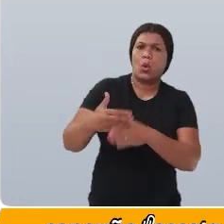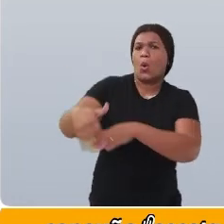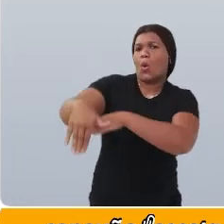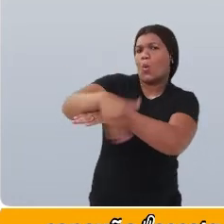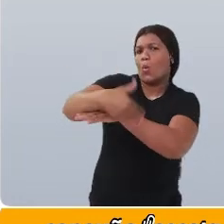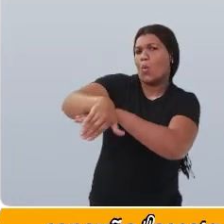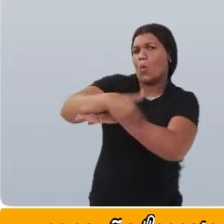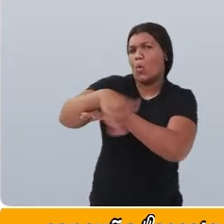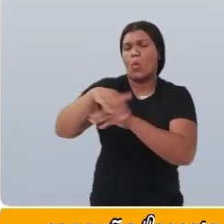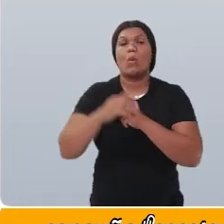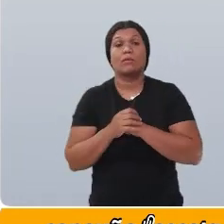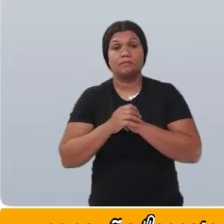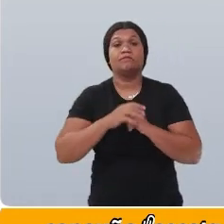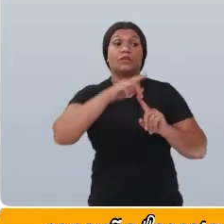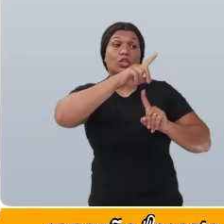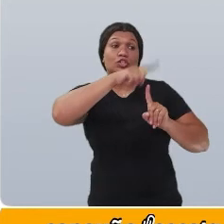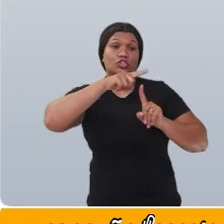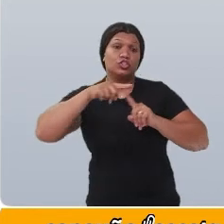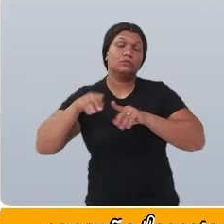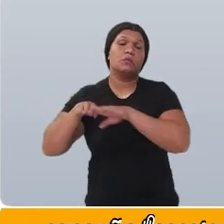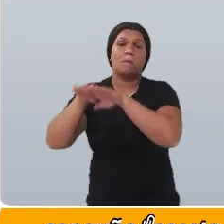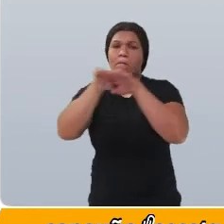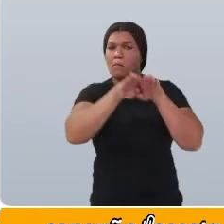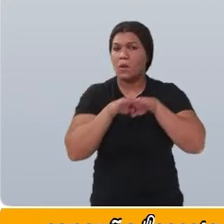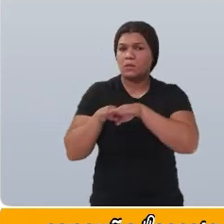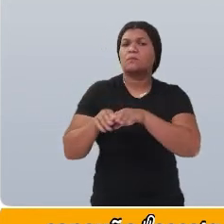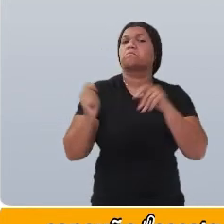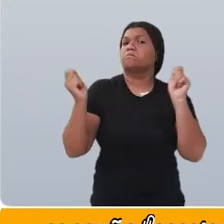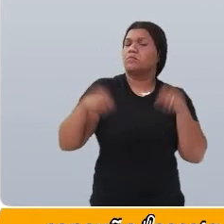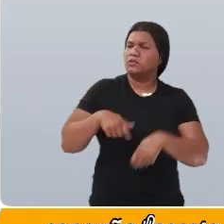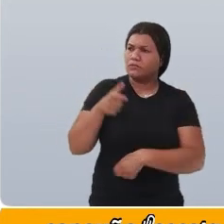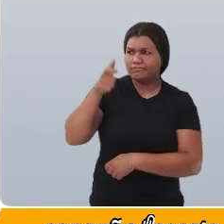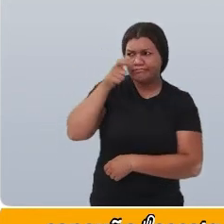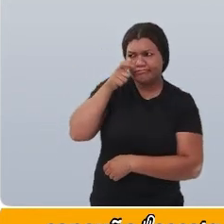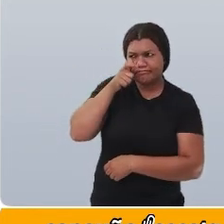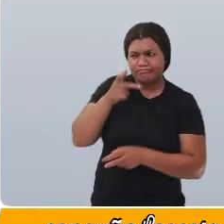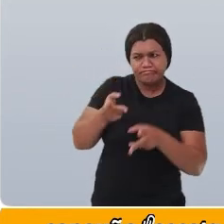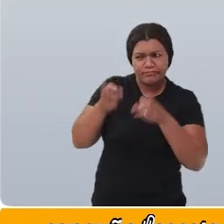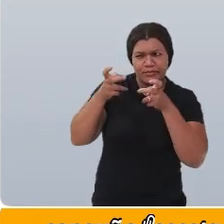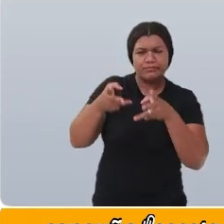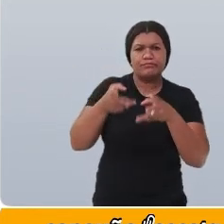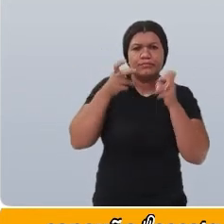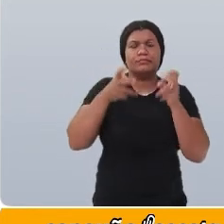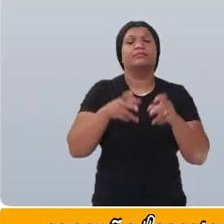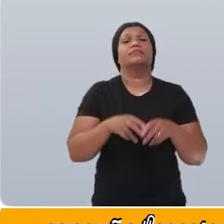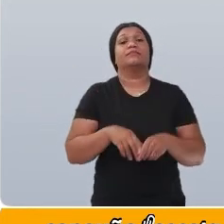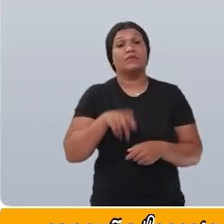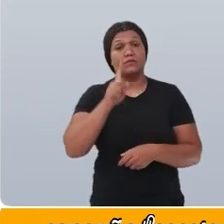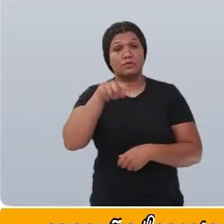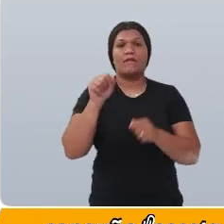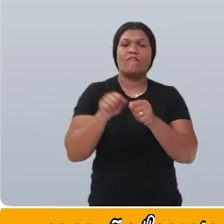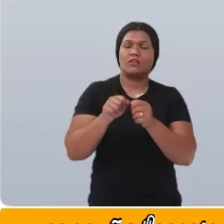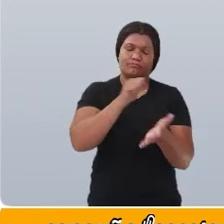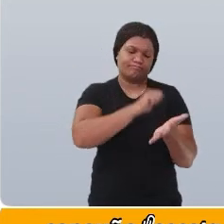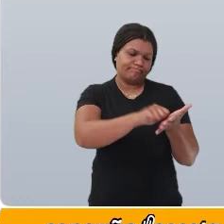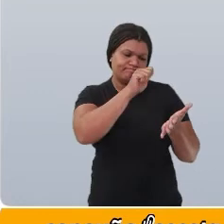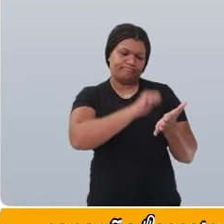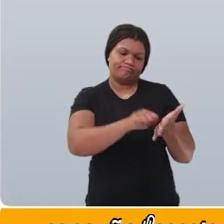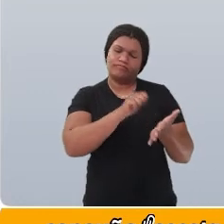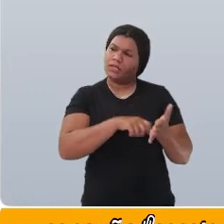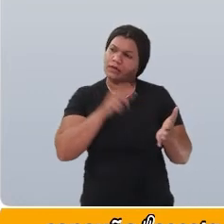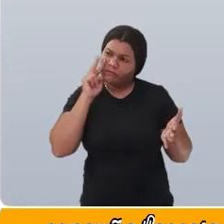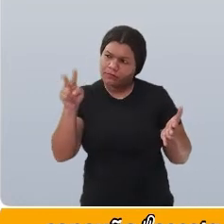na rua, tipos de padrões que podem ser observados e faça anotações